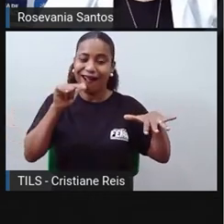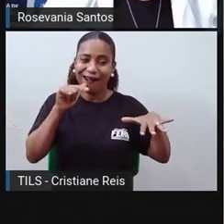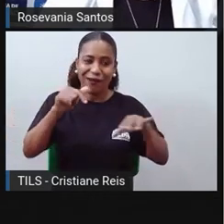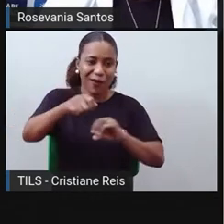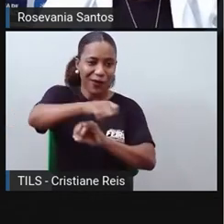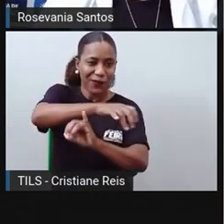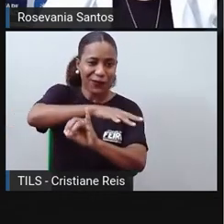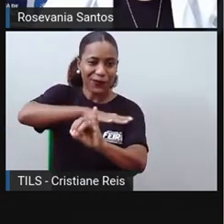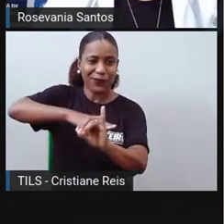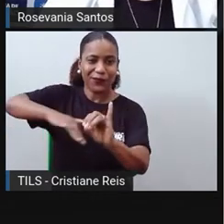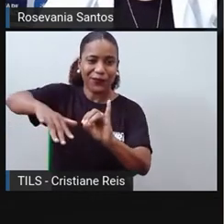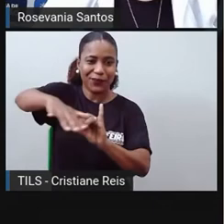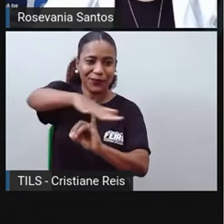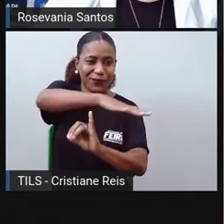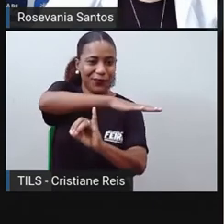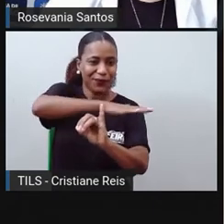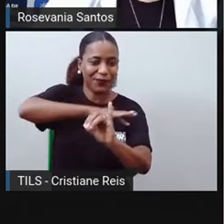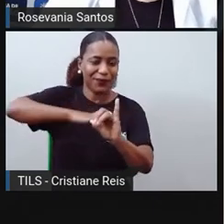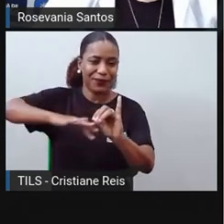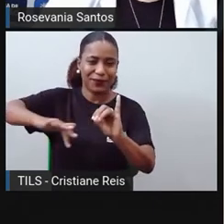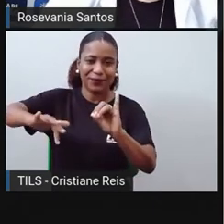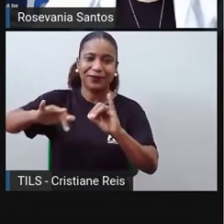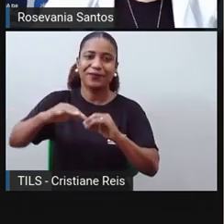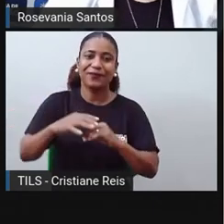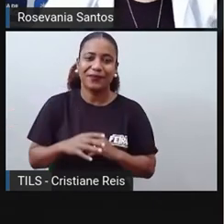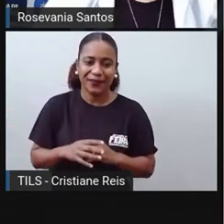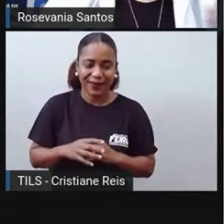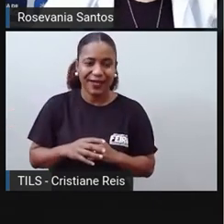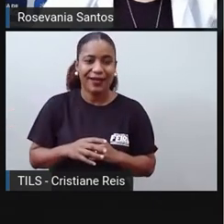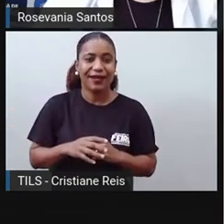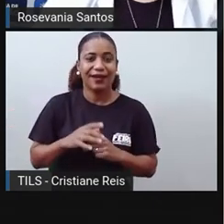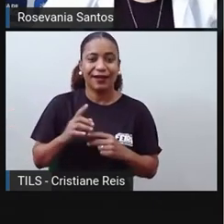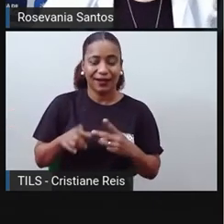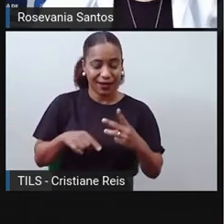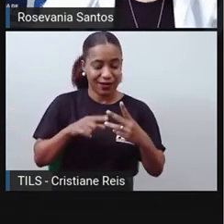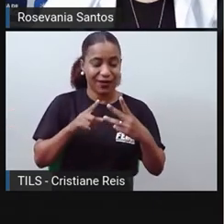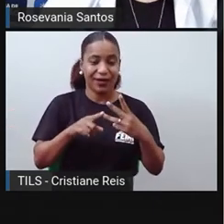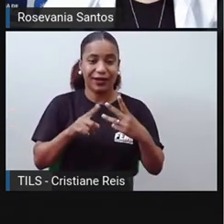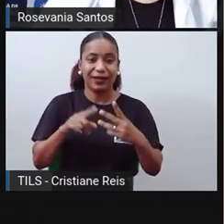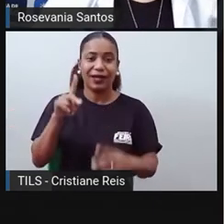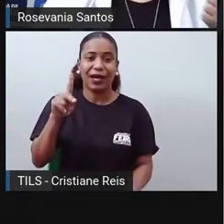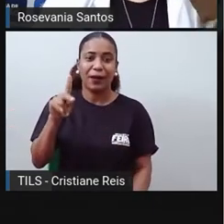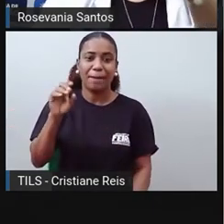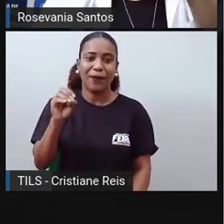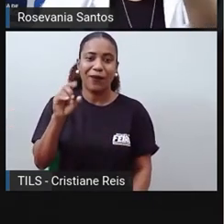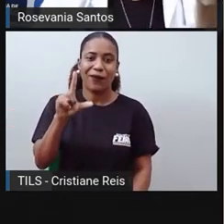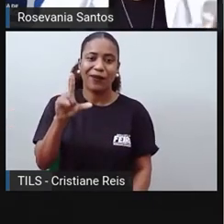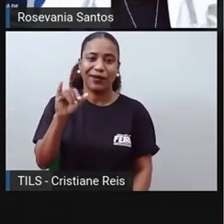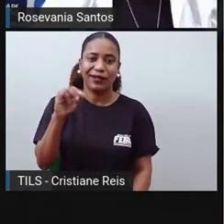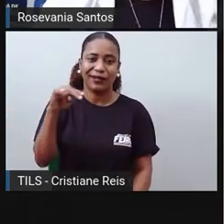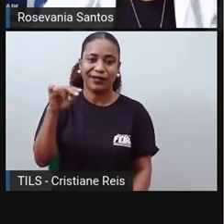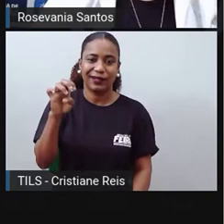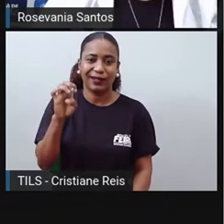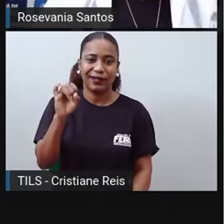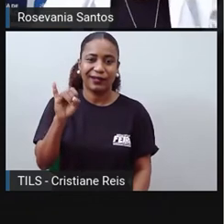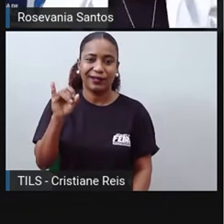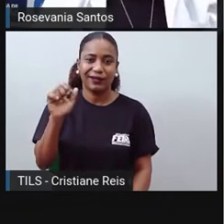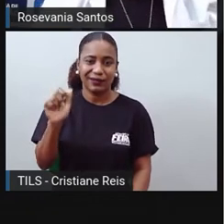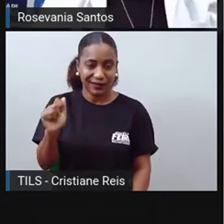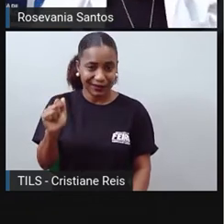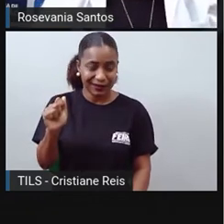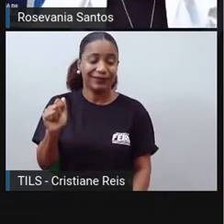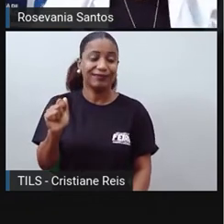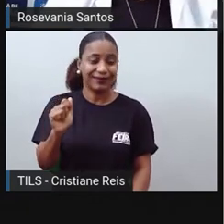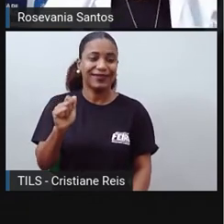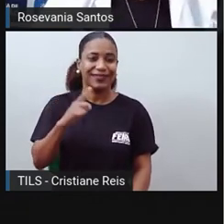característica. A Polinésia, né? Eu coloquei a ilha de Borabora, que é, né? Ponto turístico, bora dizer assim, da nata, né?